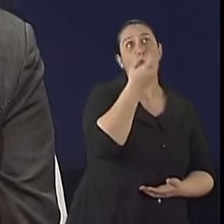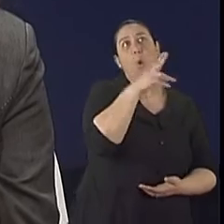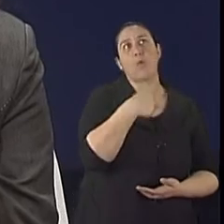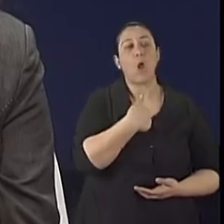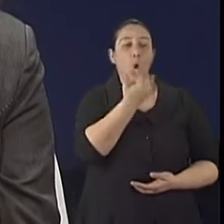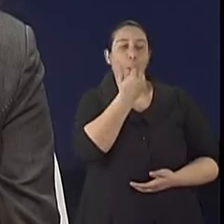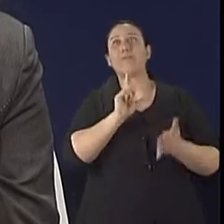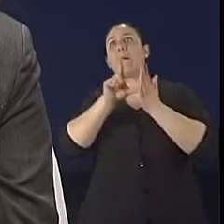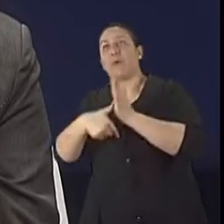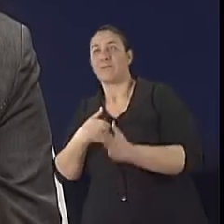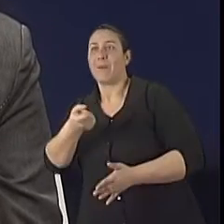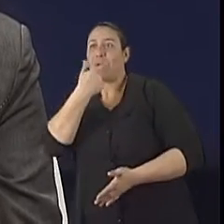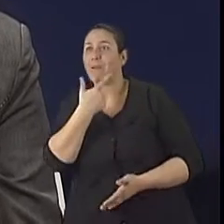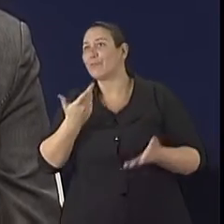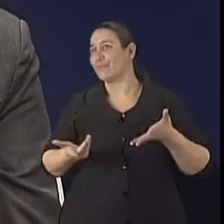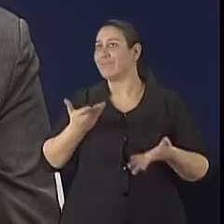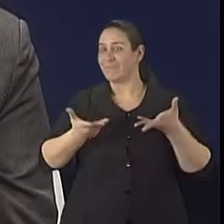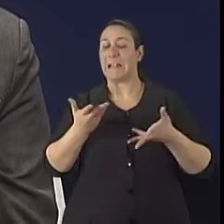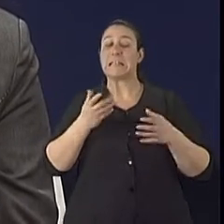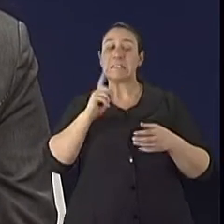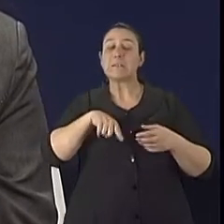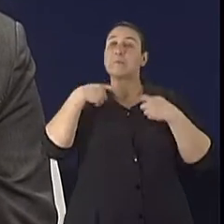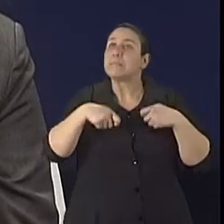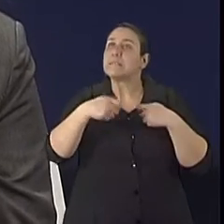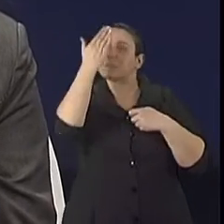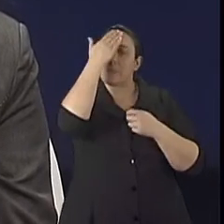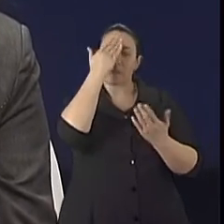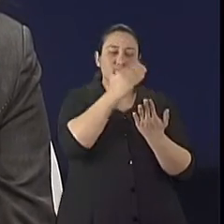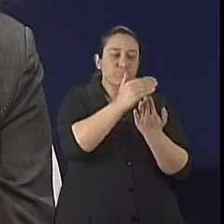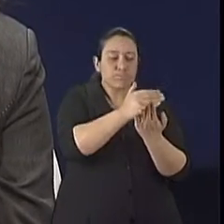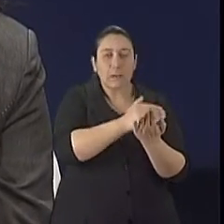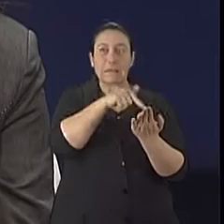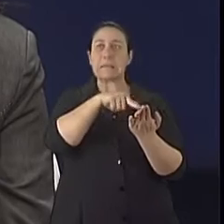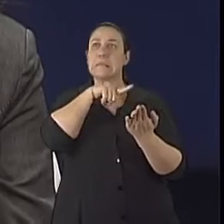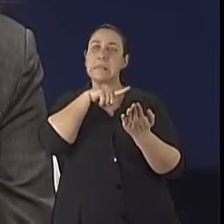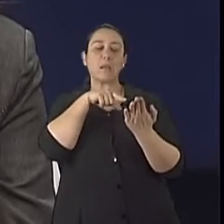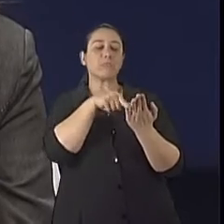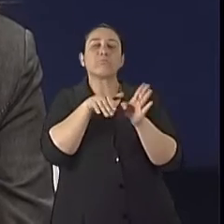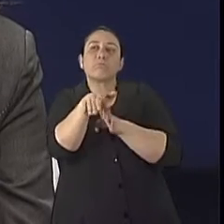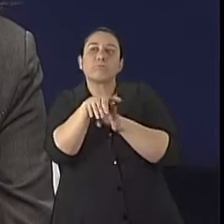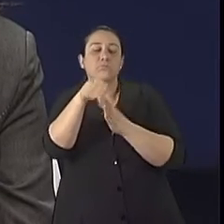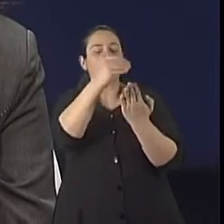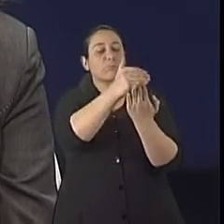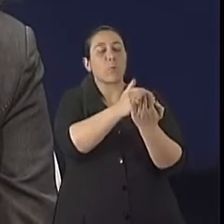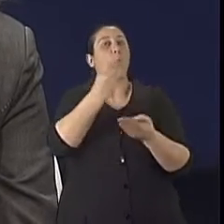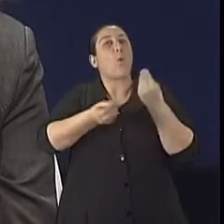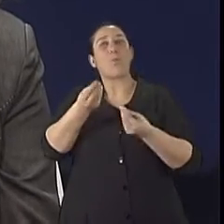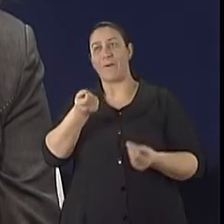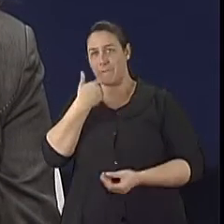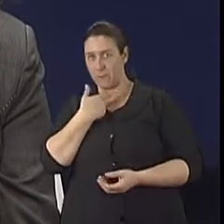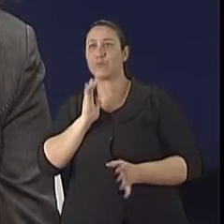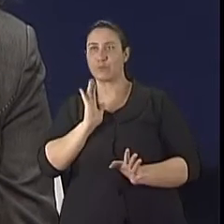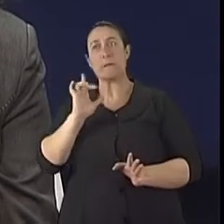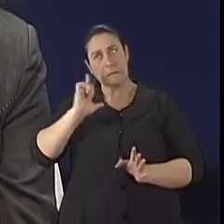Então, tem uma série de orientações que determinados medicamentos possuem orientações um pouco mais específicas. E